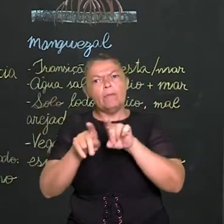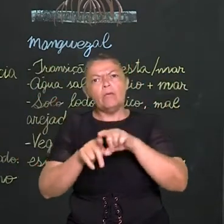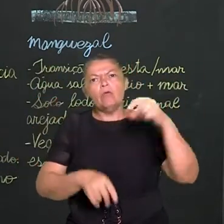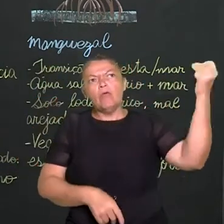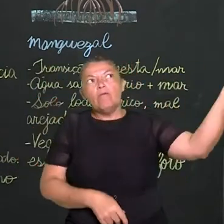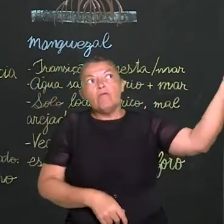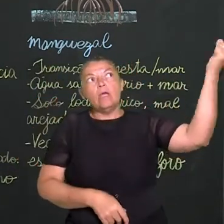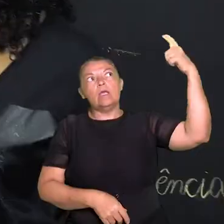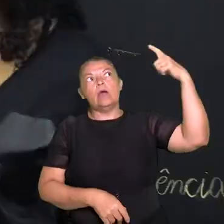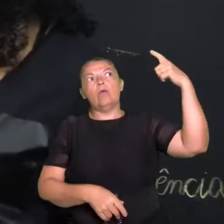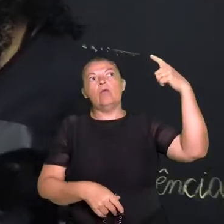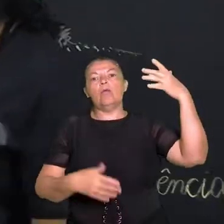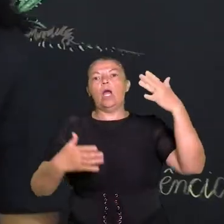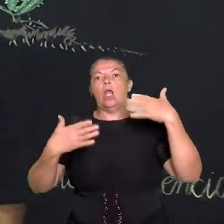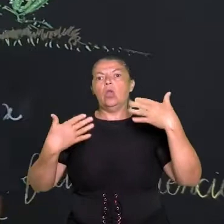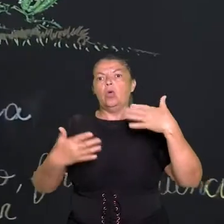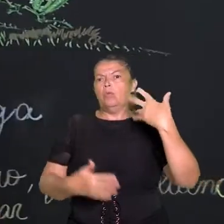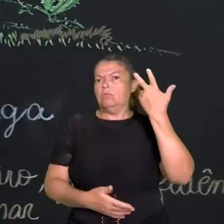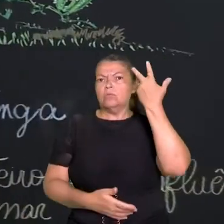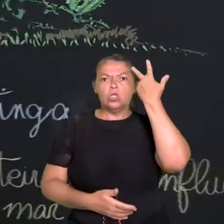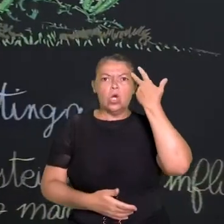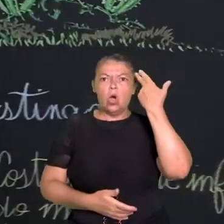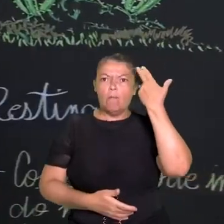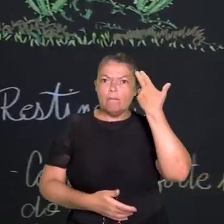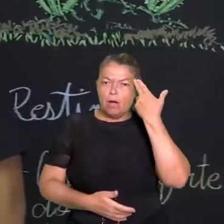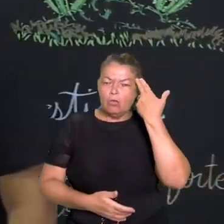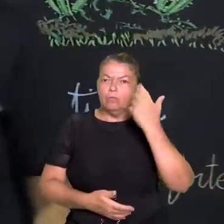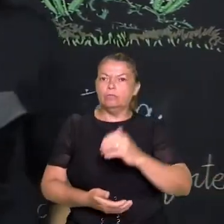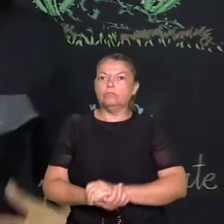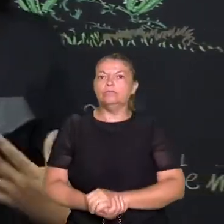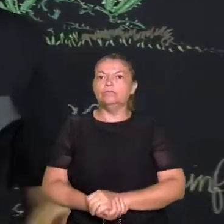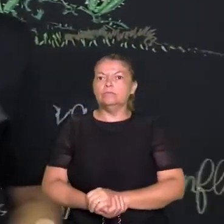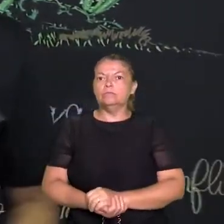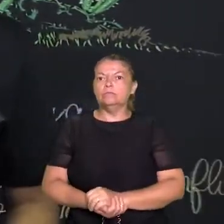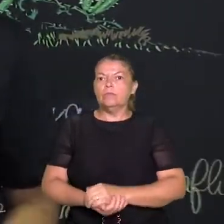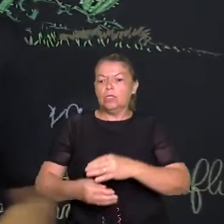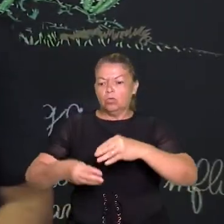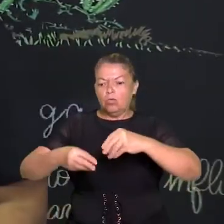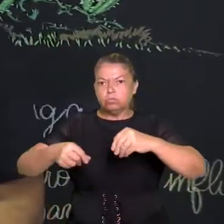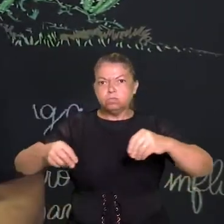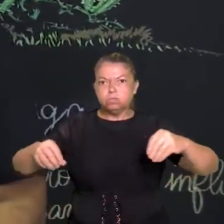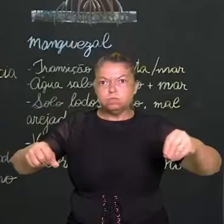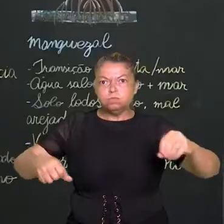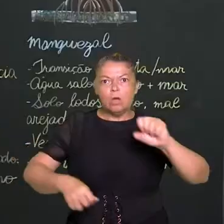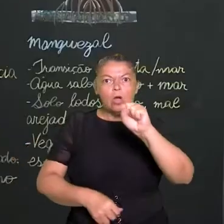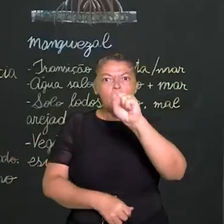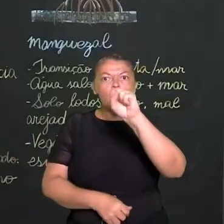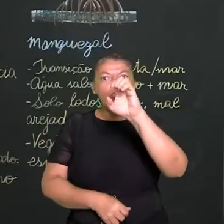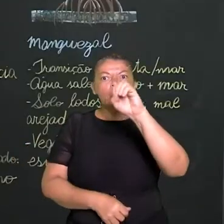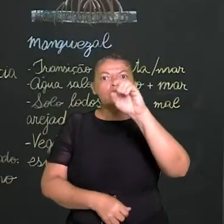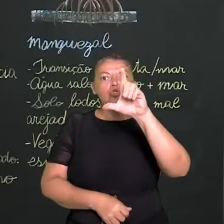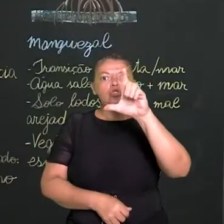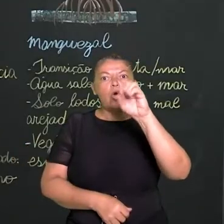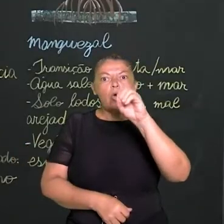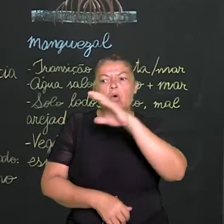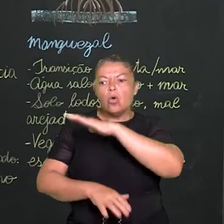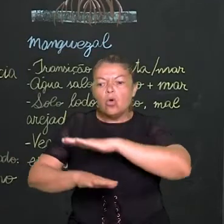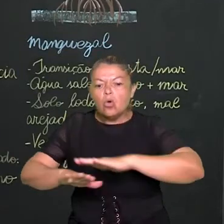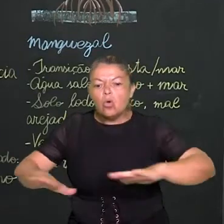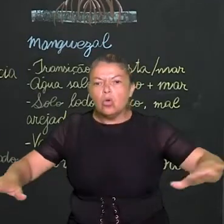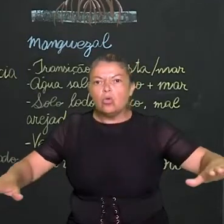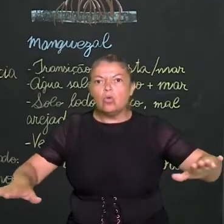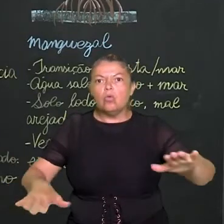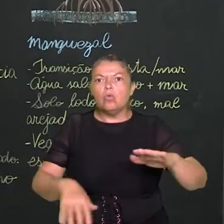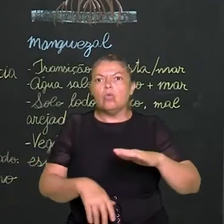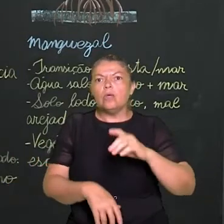um tanto quanto ameno. E aqui no penúltimo ponto, em relação à questão do solo do pampas. Fora aí do clima, que é um